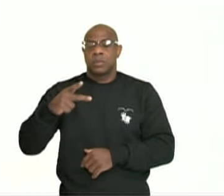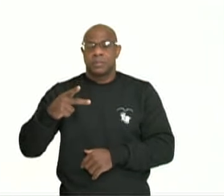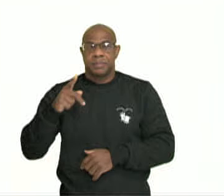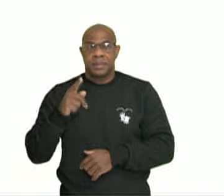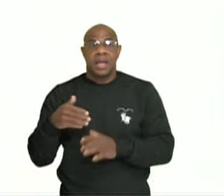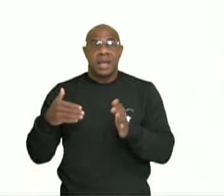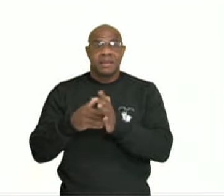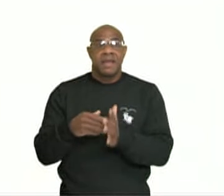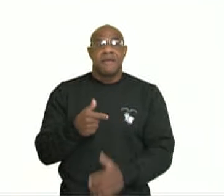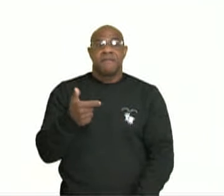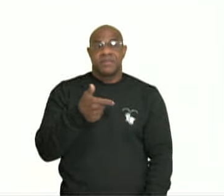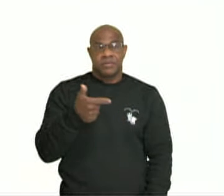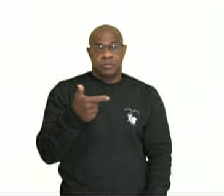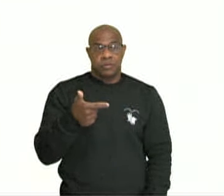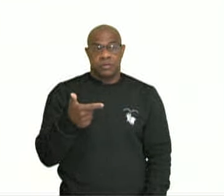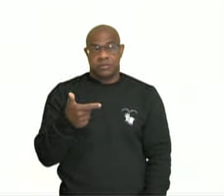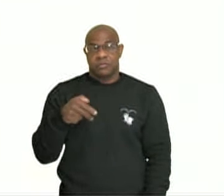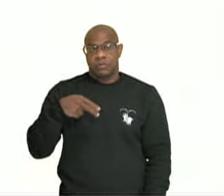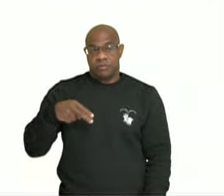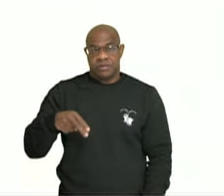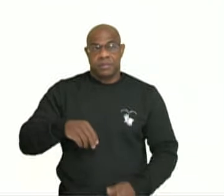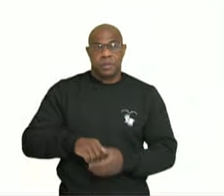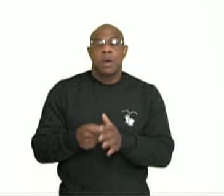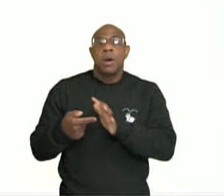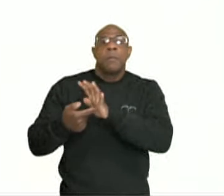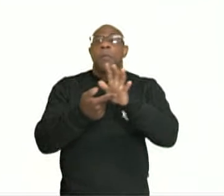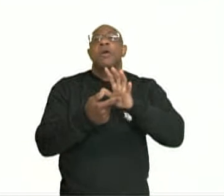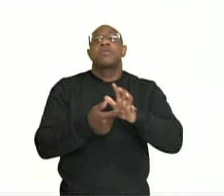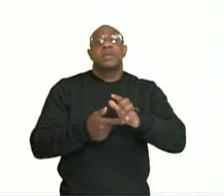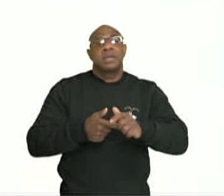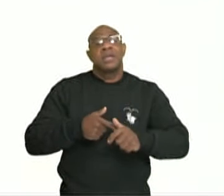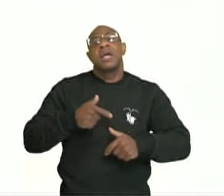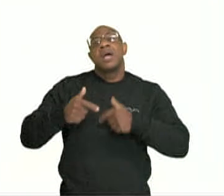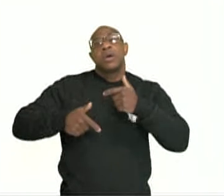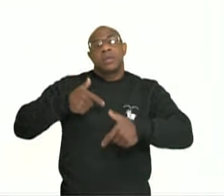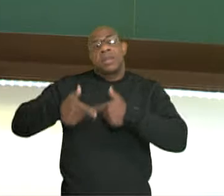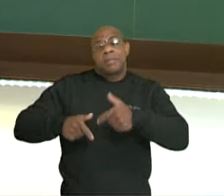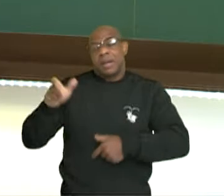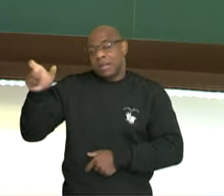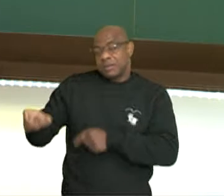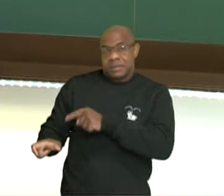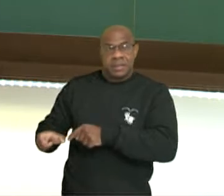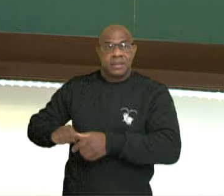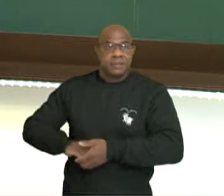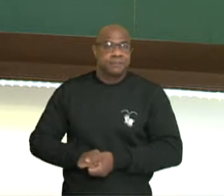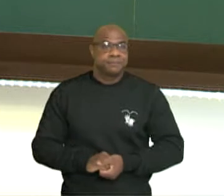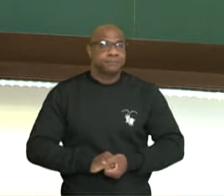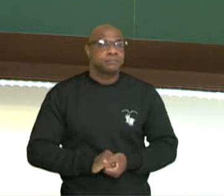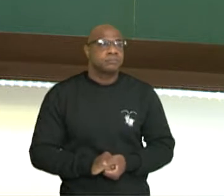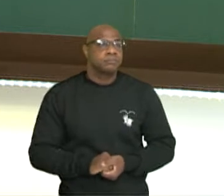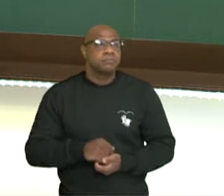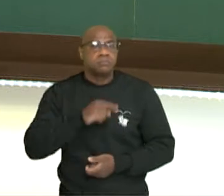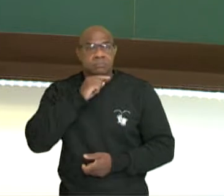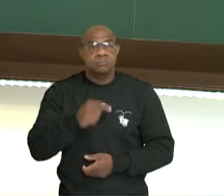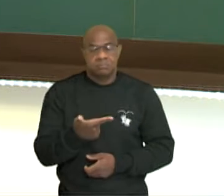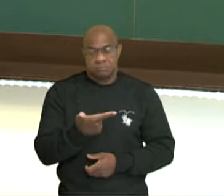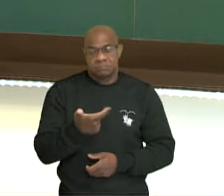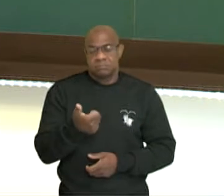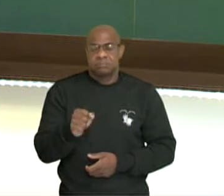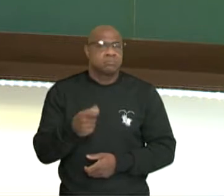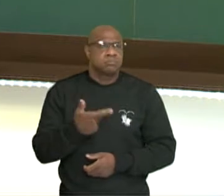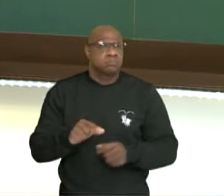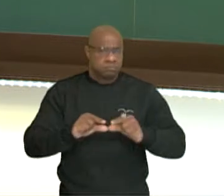enfatiza a variedade e amplitude da carreira de escritor. Por que eu não pus 22 de novembro de 2018? Porque, como pus a